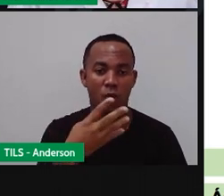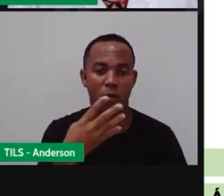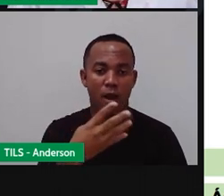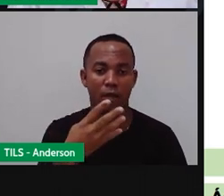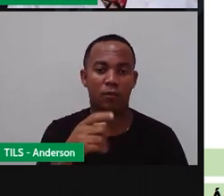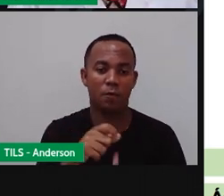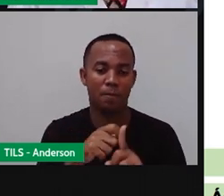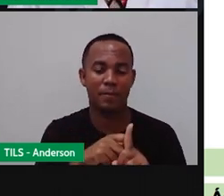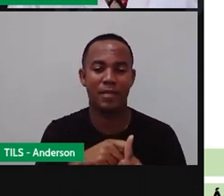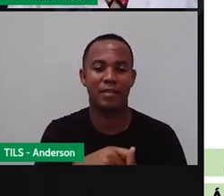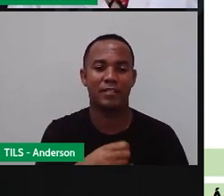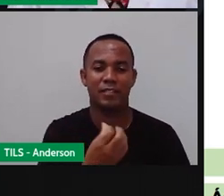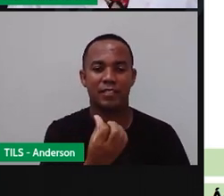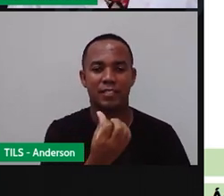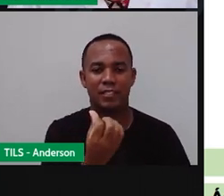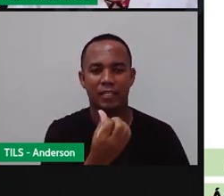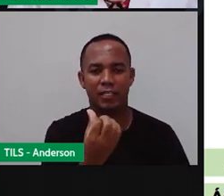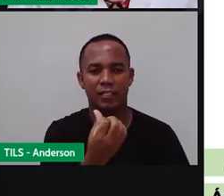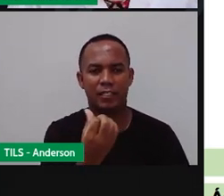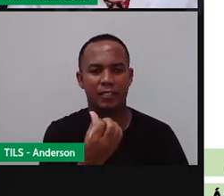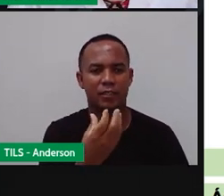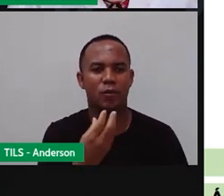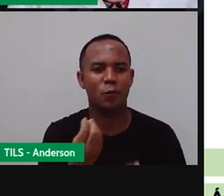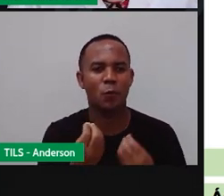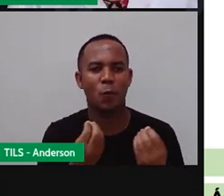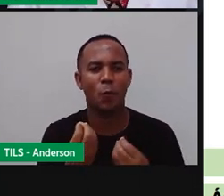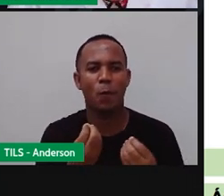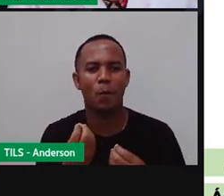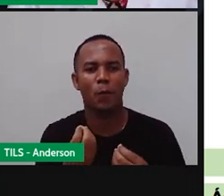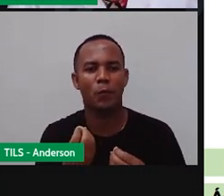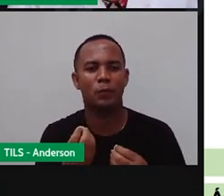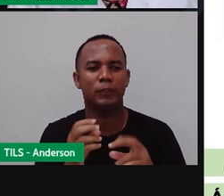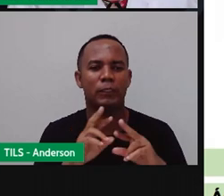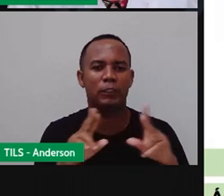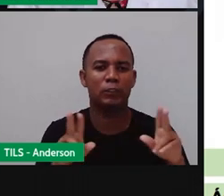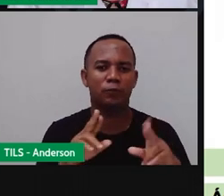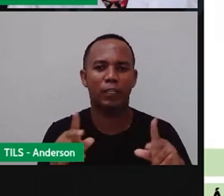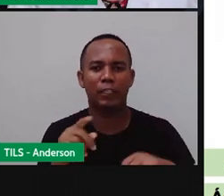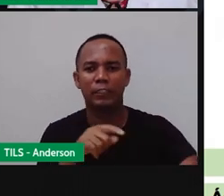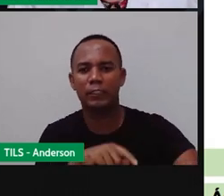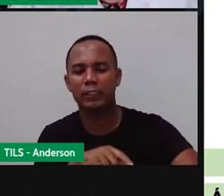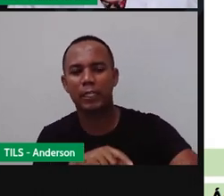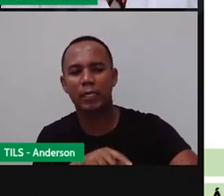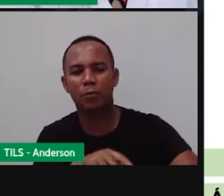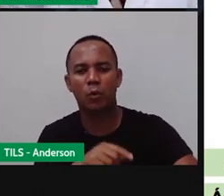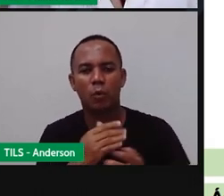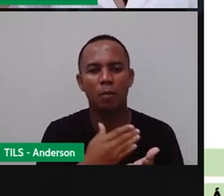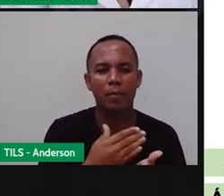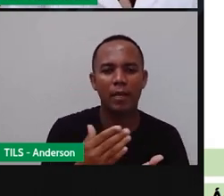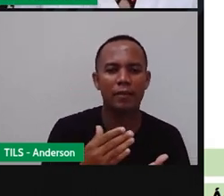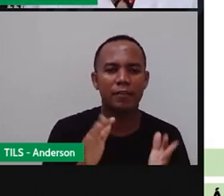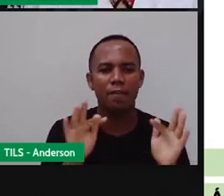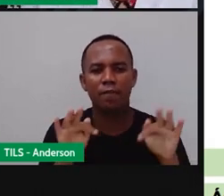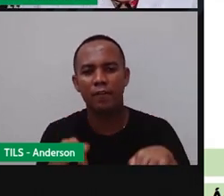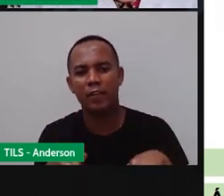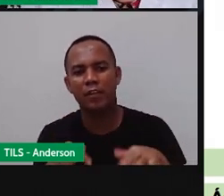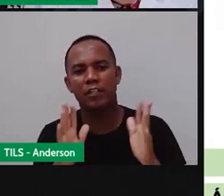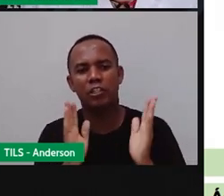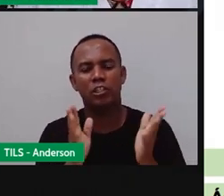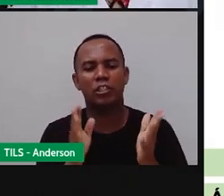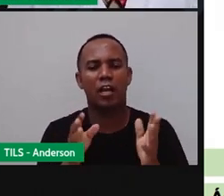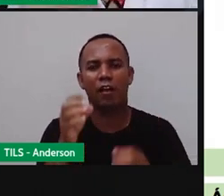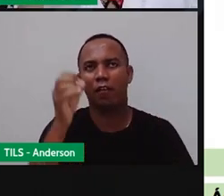falando sobre o quê? Sobre os diferentes marcadores do tempo. Já falamos aqui sobre